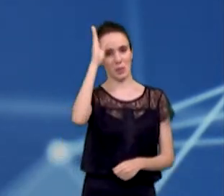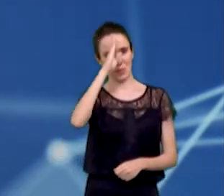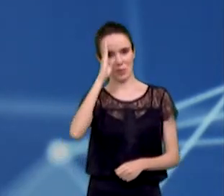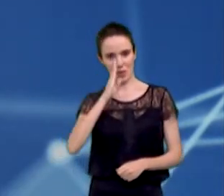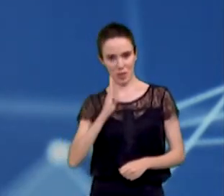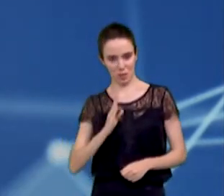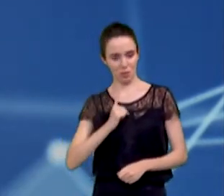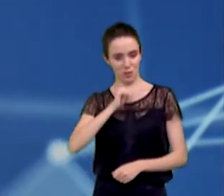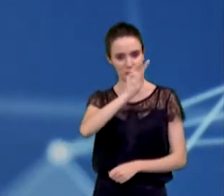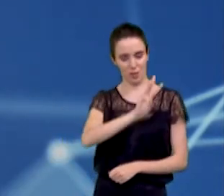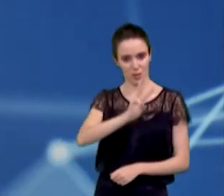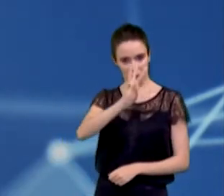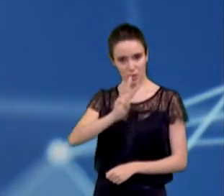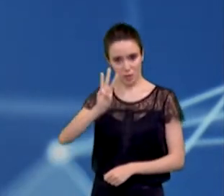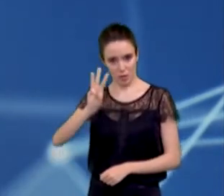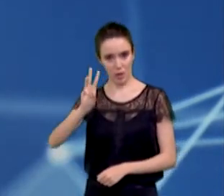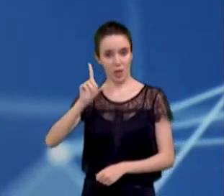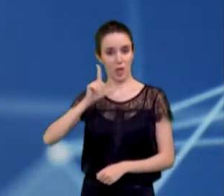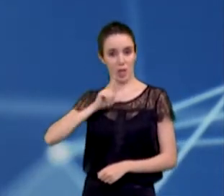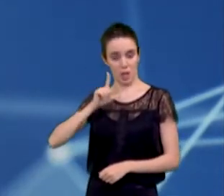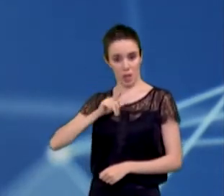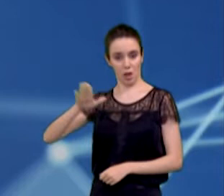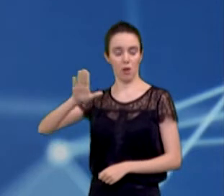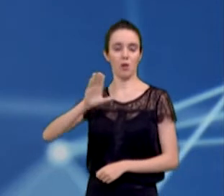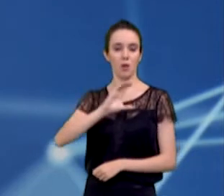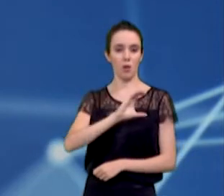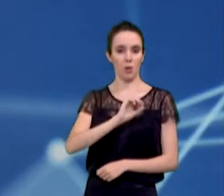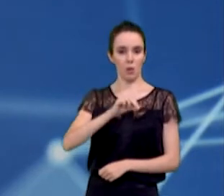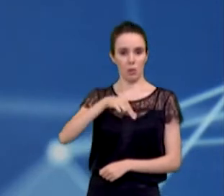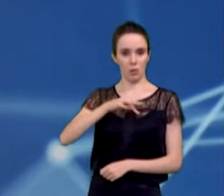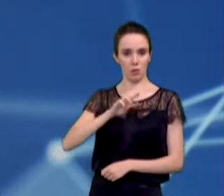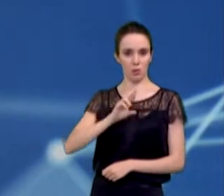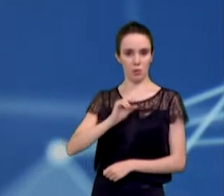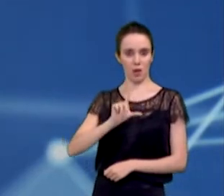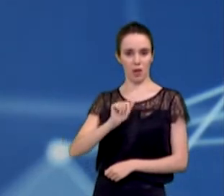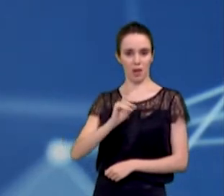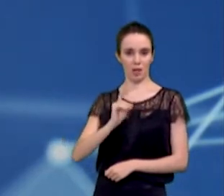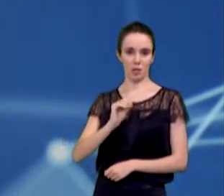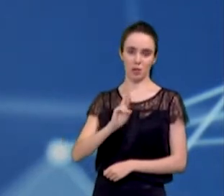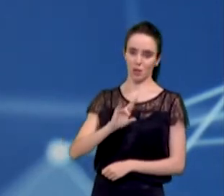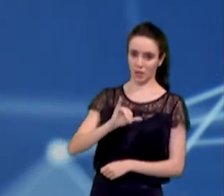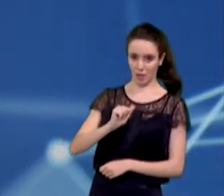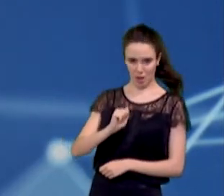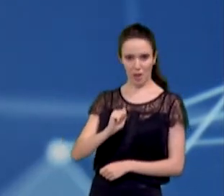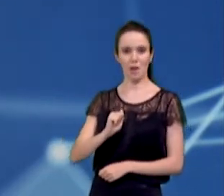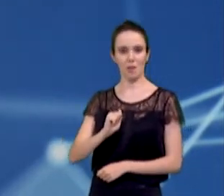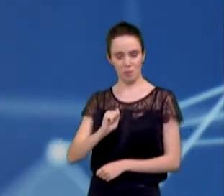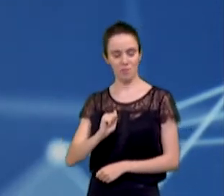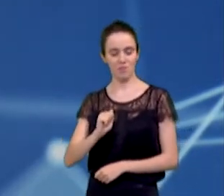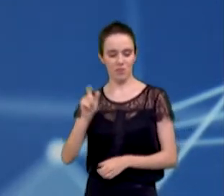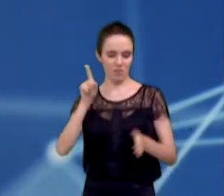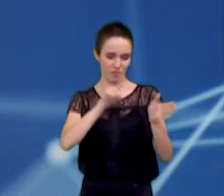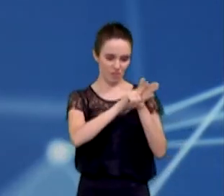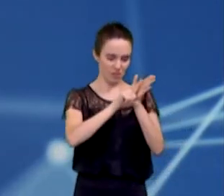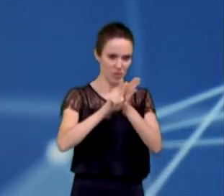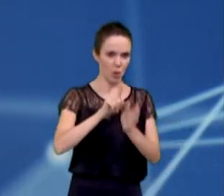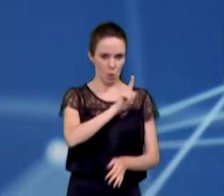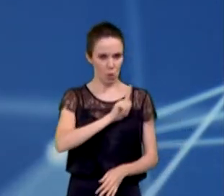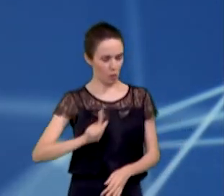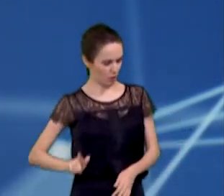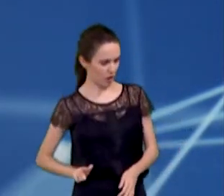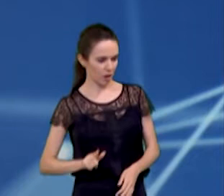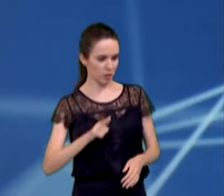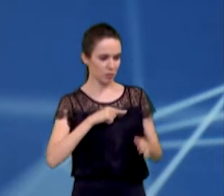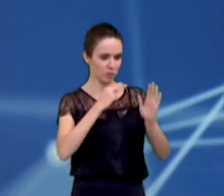Transparente, que é do site da Controlaria Geral da União, São José dos Campos tem uma pontuação, de uma escala de 0 a 10, de